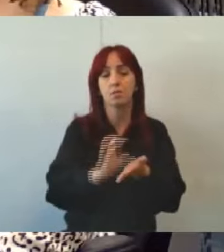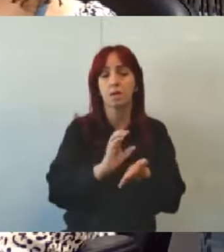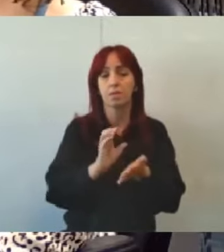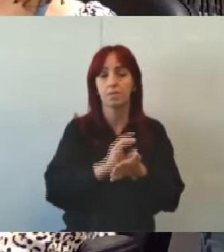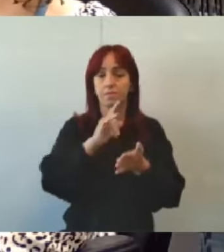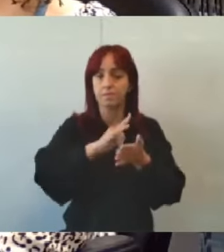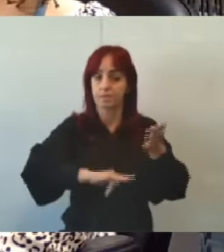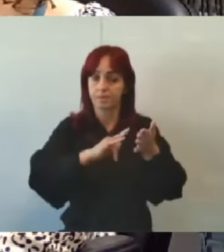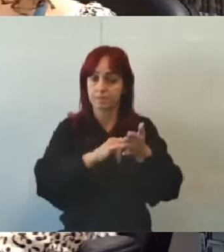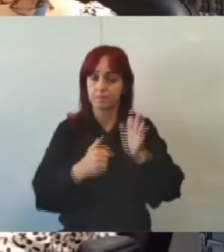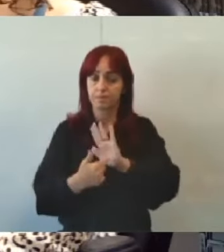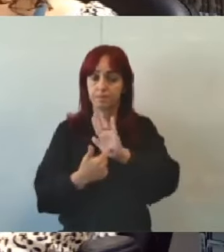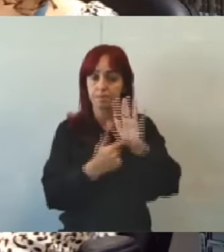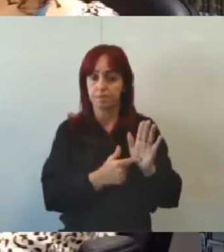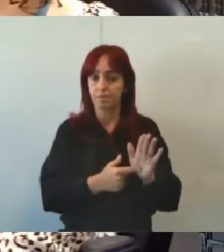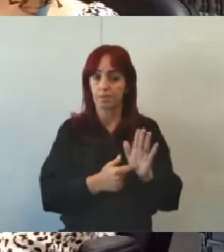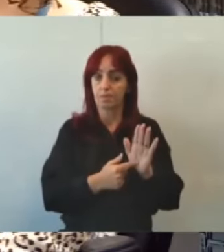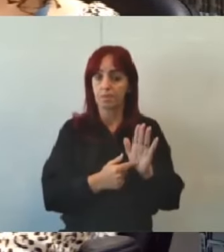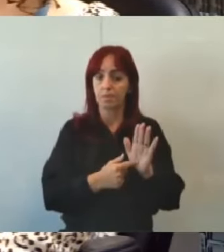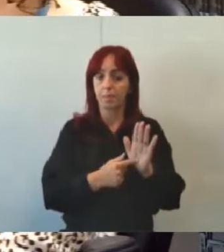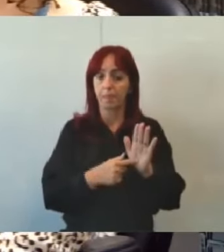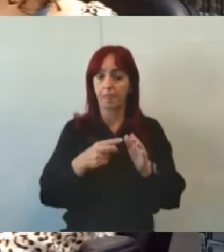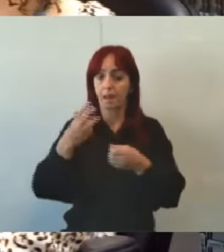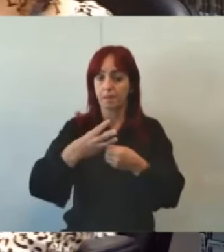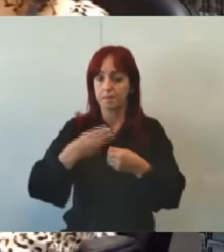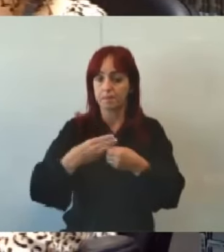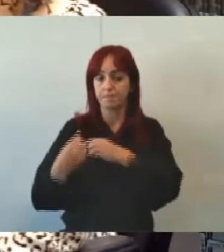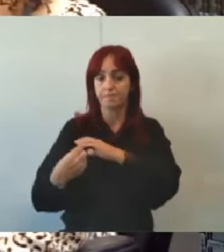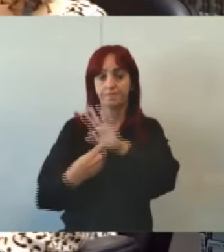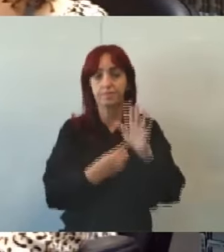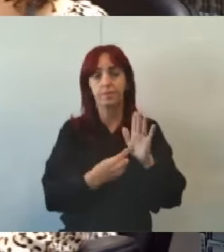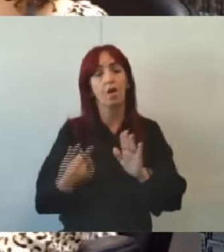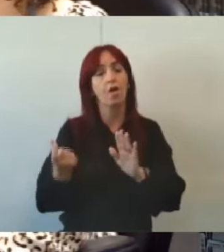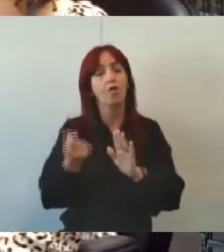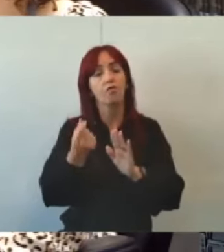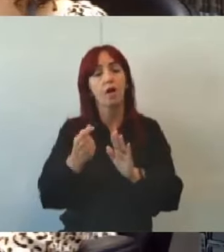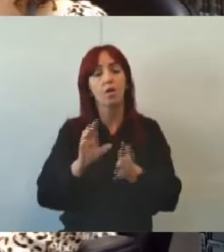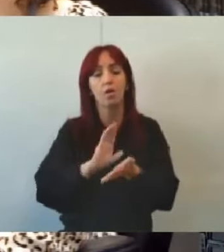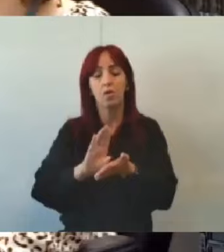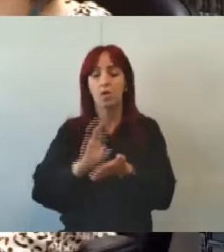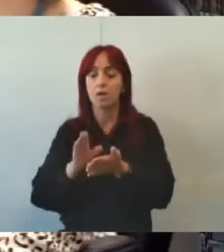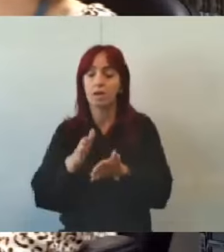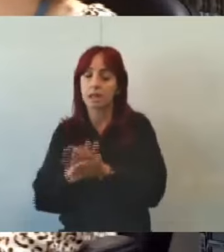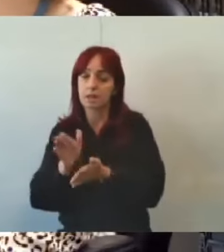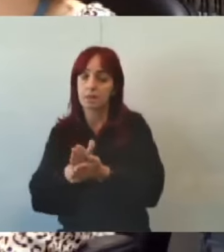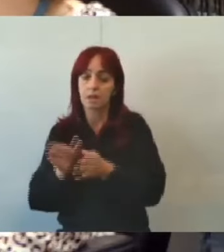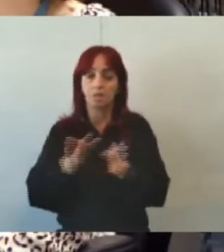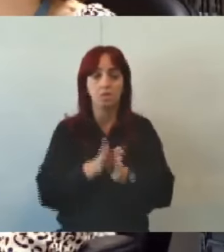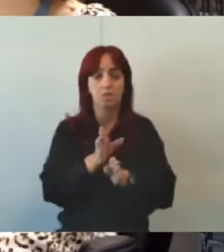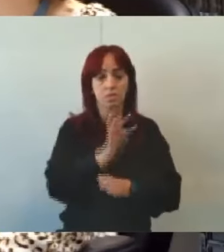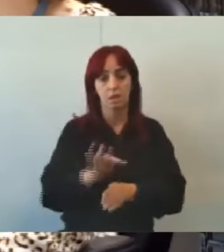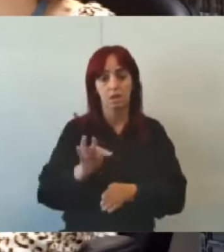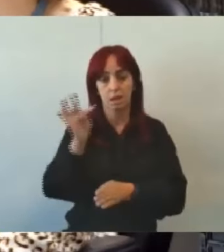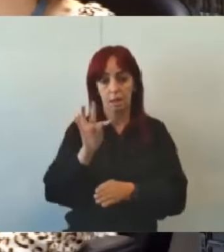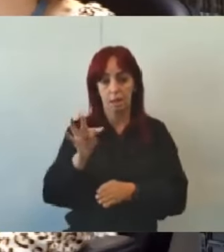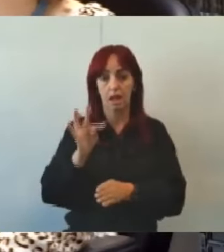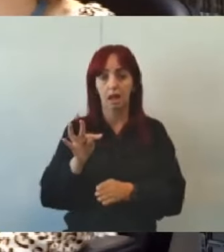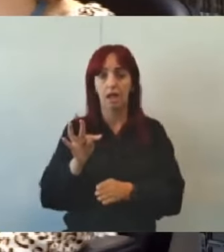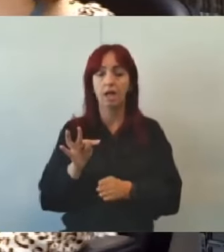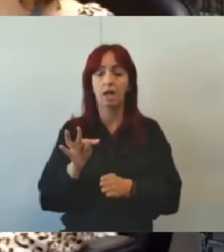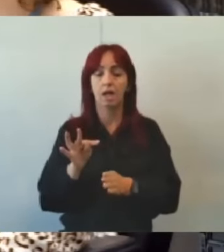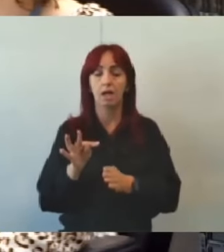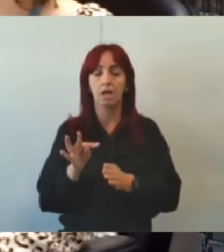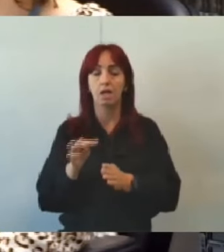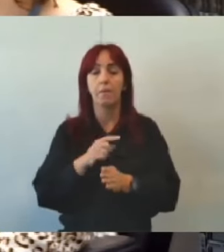financeira do município apresentarão os valores relativos às despesas com os conselhos tutelares de modo apartado por